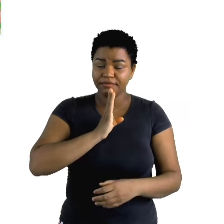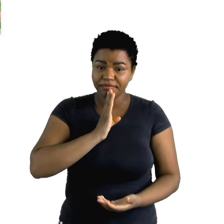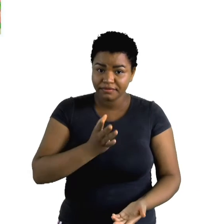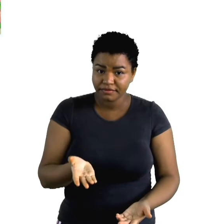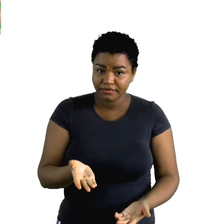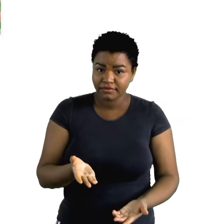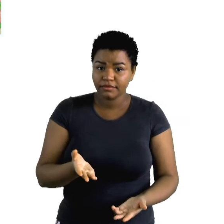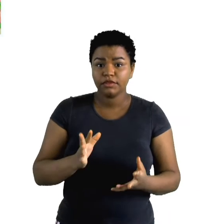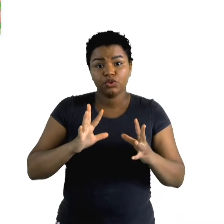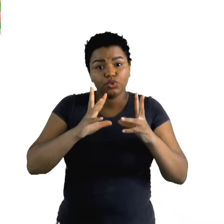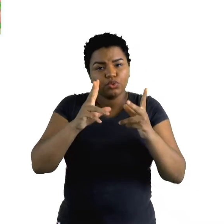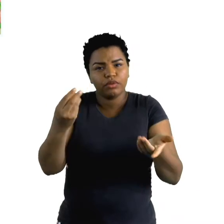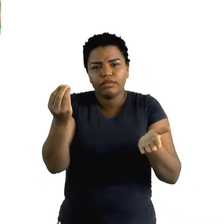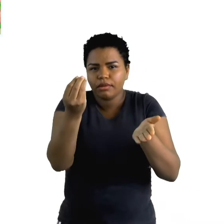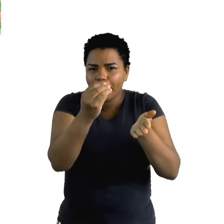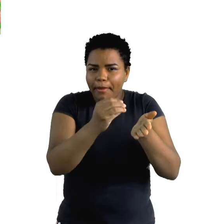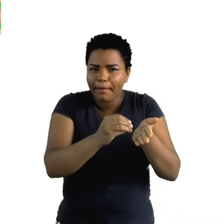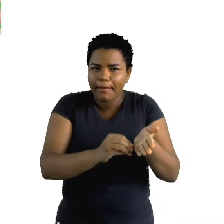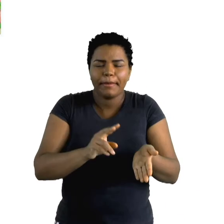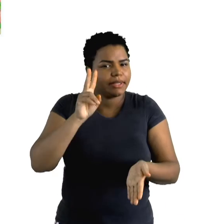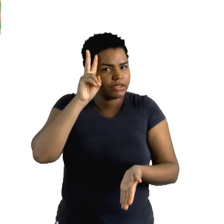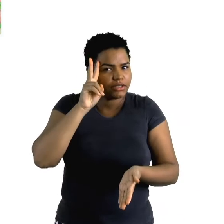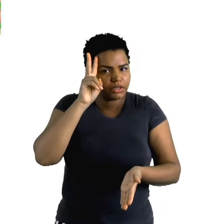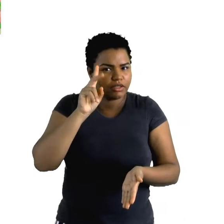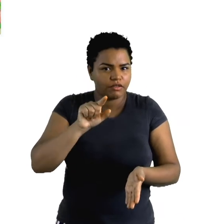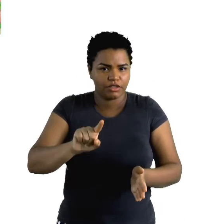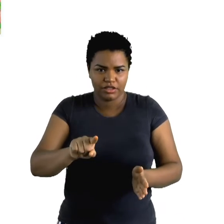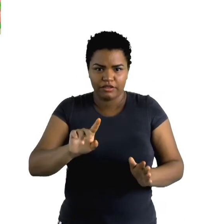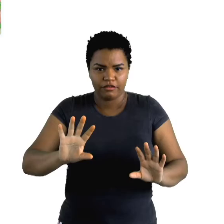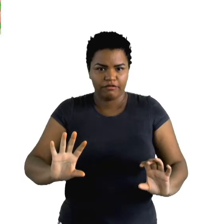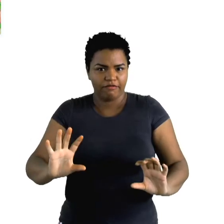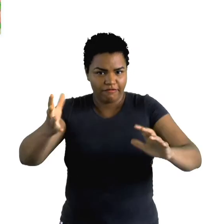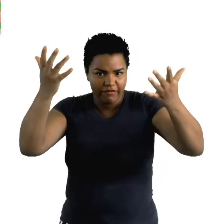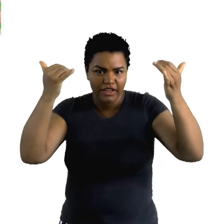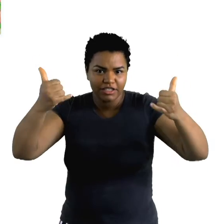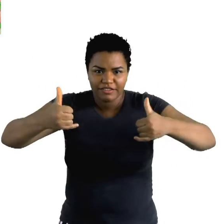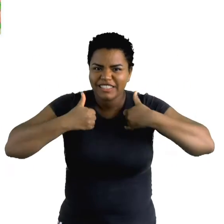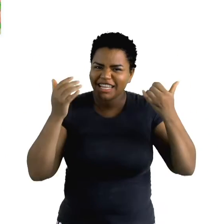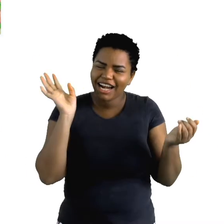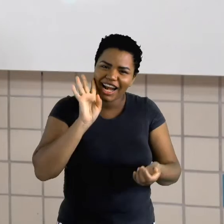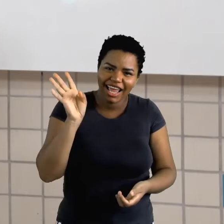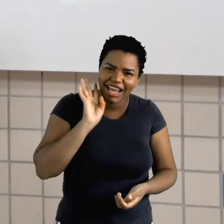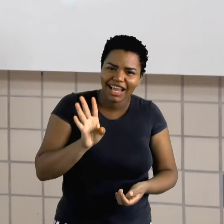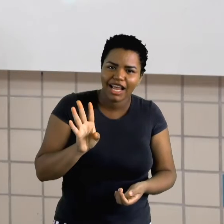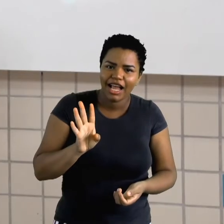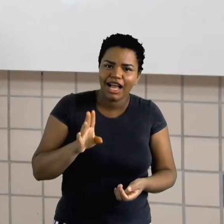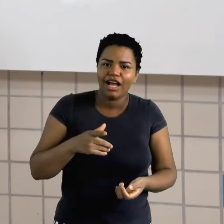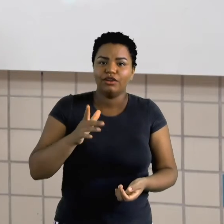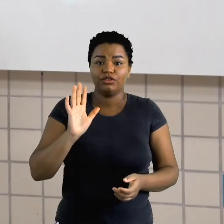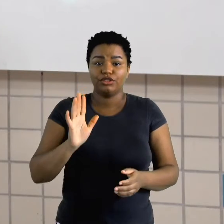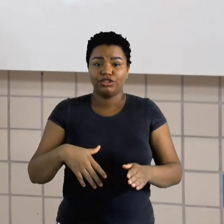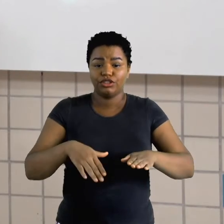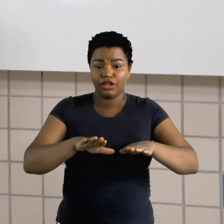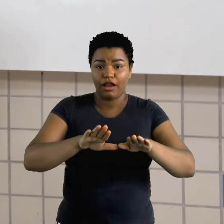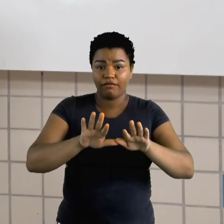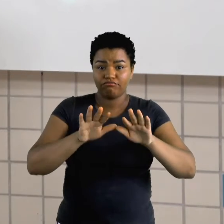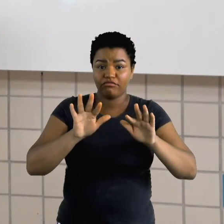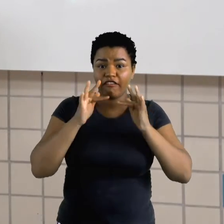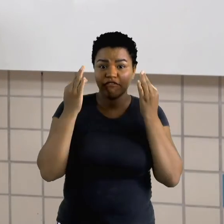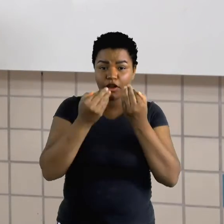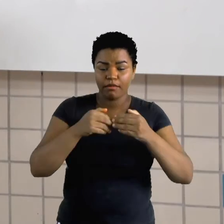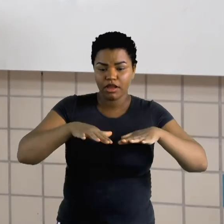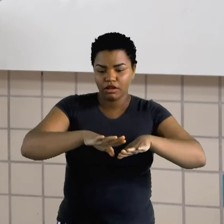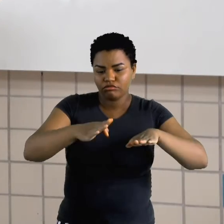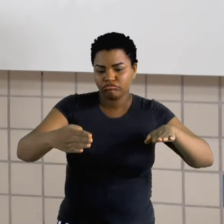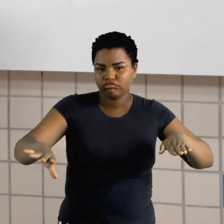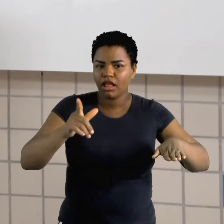relatar. São histórias. Será que você foi em uma festa de aniversário que foi bem legal? Já fez um piquenique em família? E aquele dia que